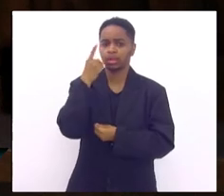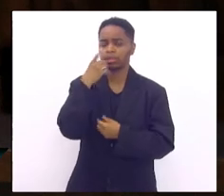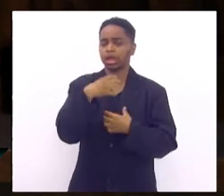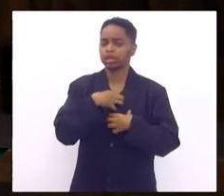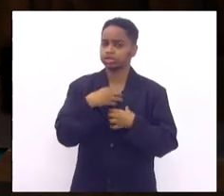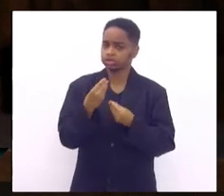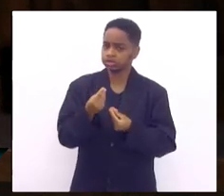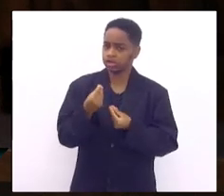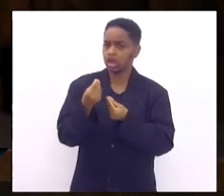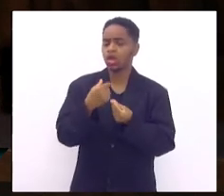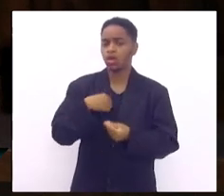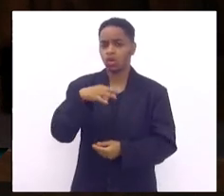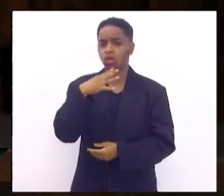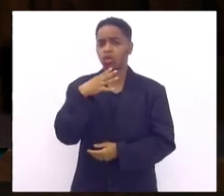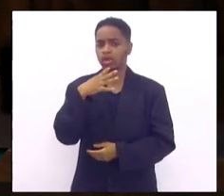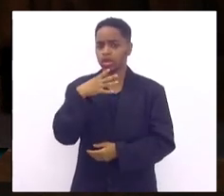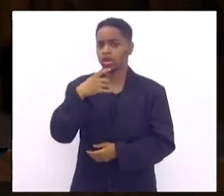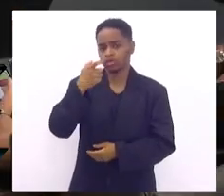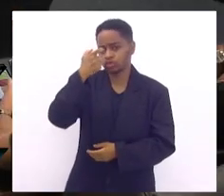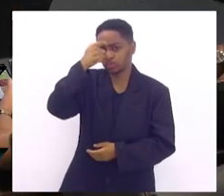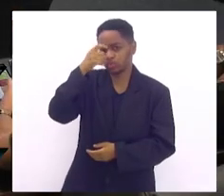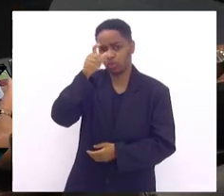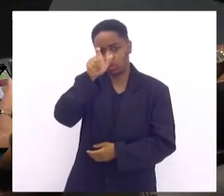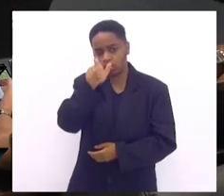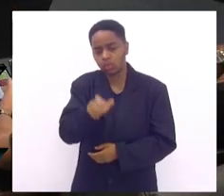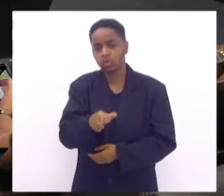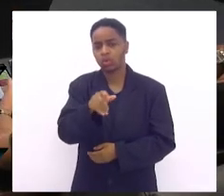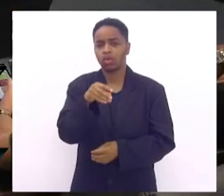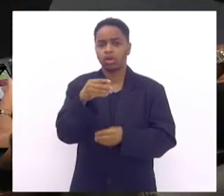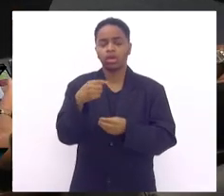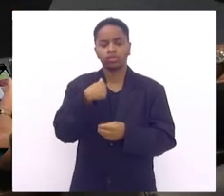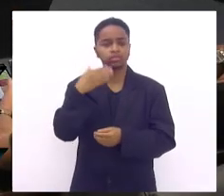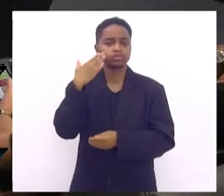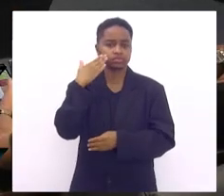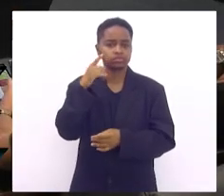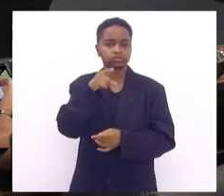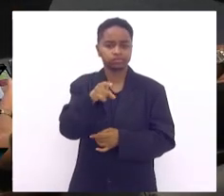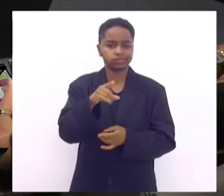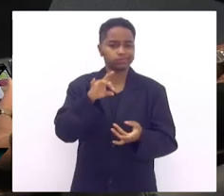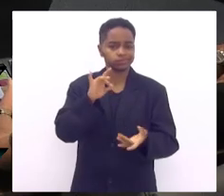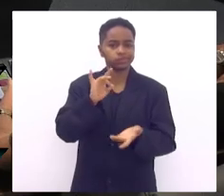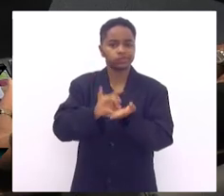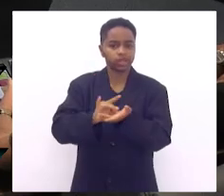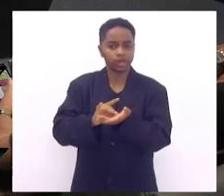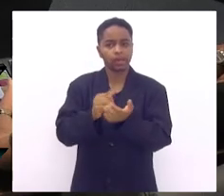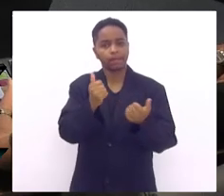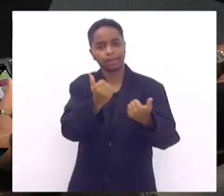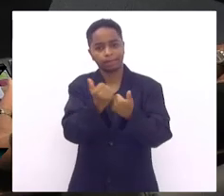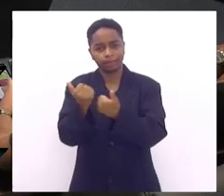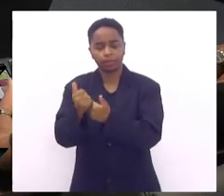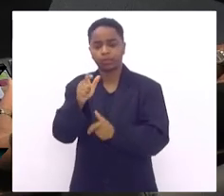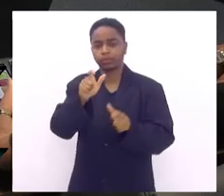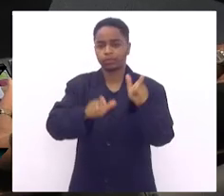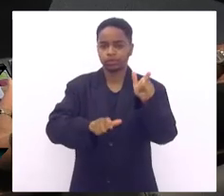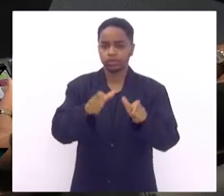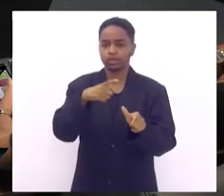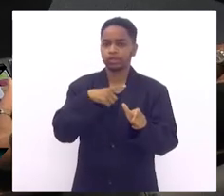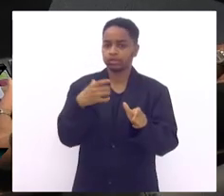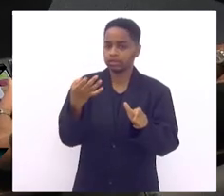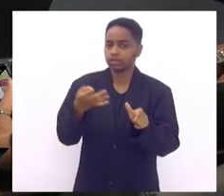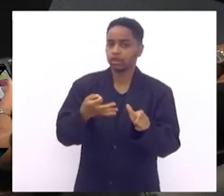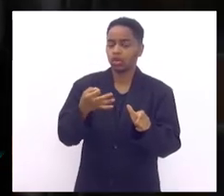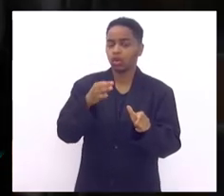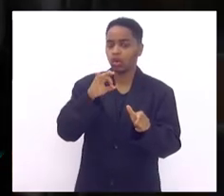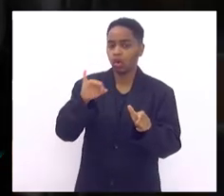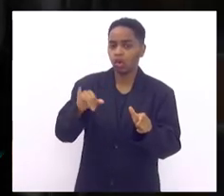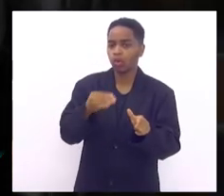eu conheço o seu caráter eu conheço o quanto você é humano teve tive a chance tenho de conviver